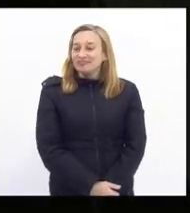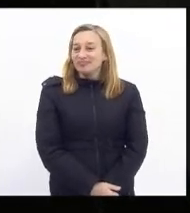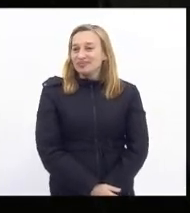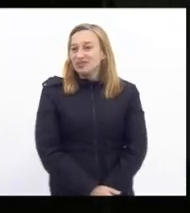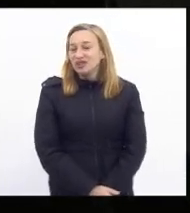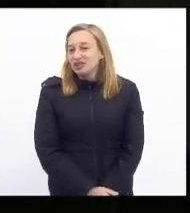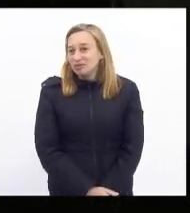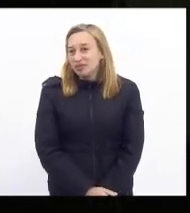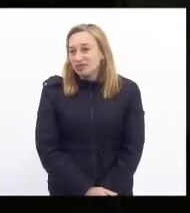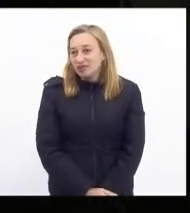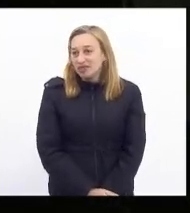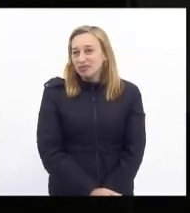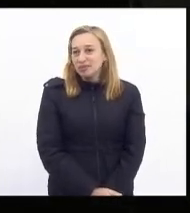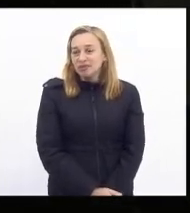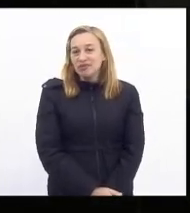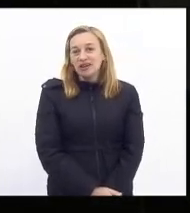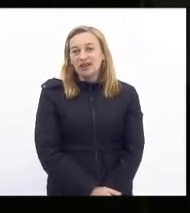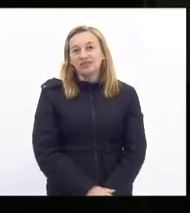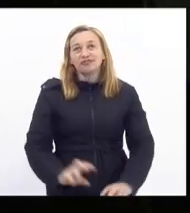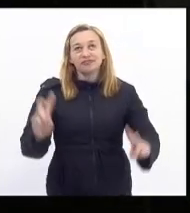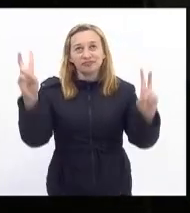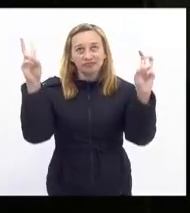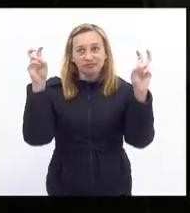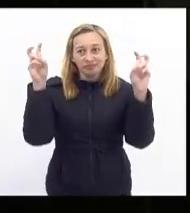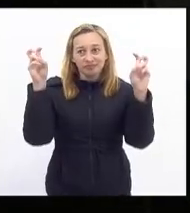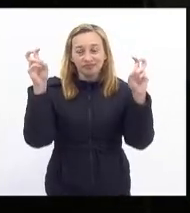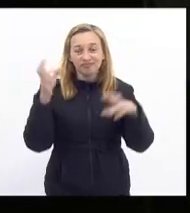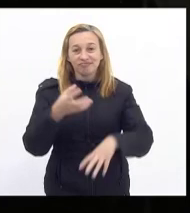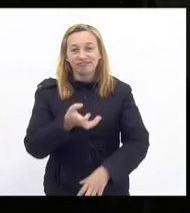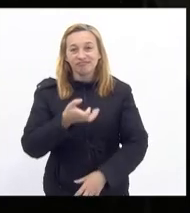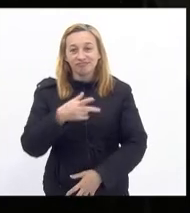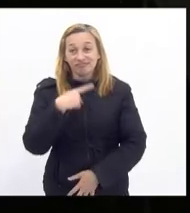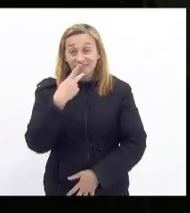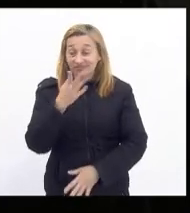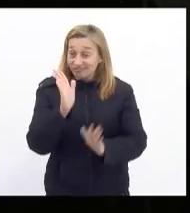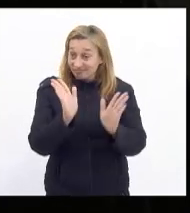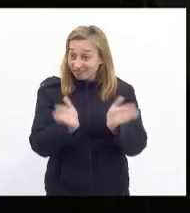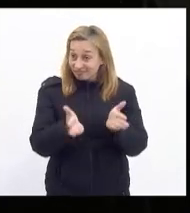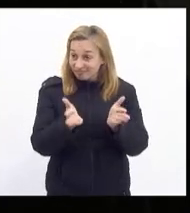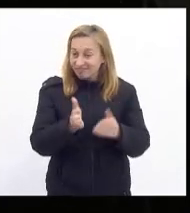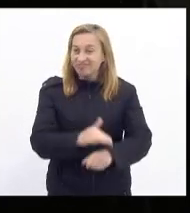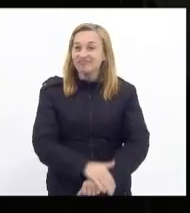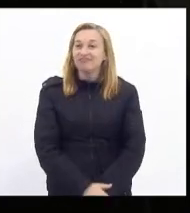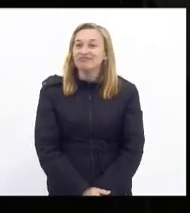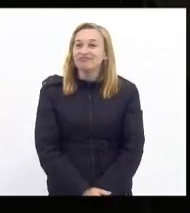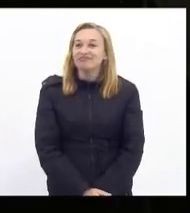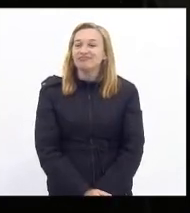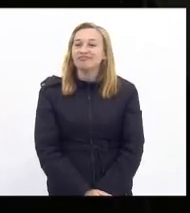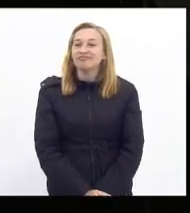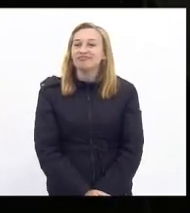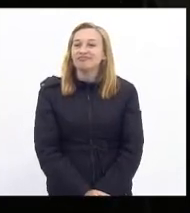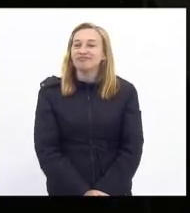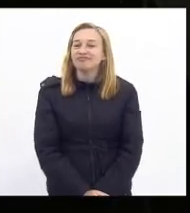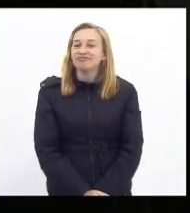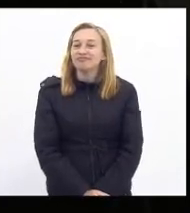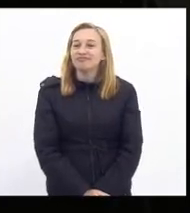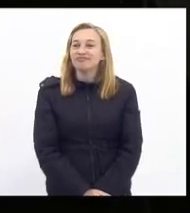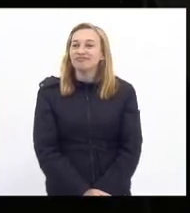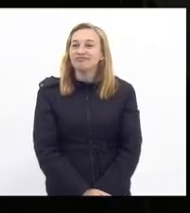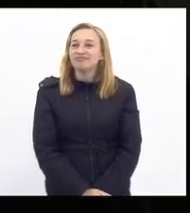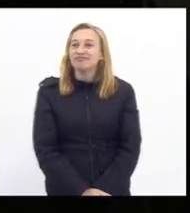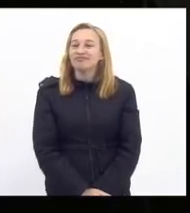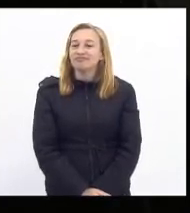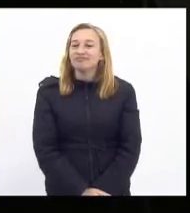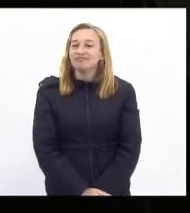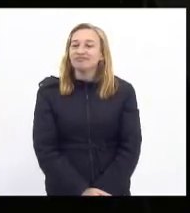O assunto que eu quero abordar hoje é sobre